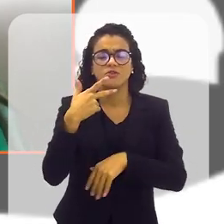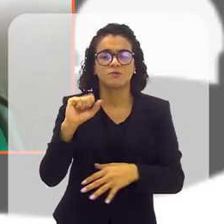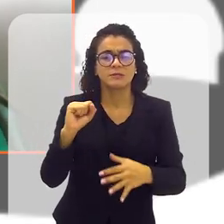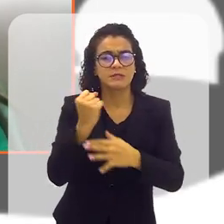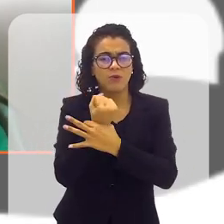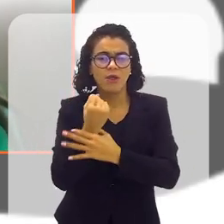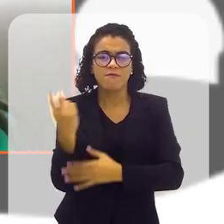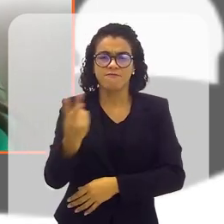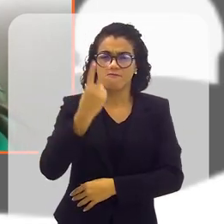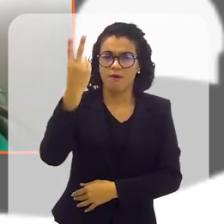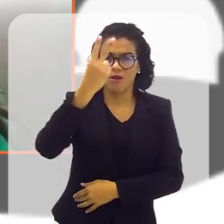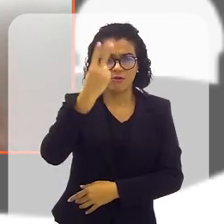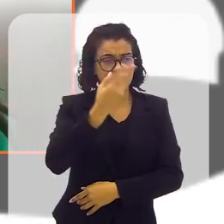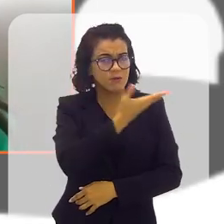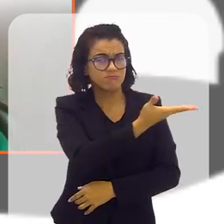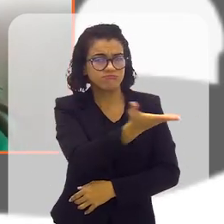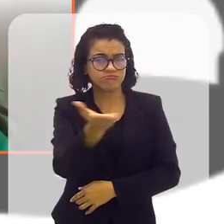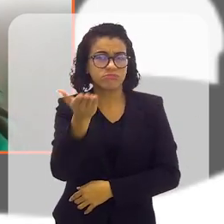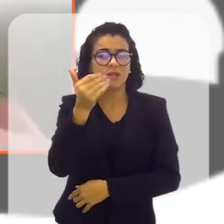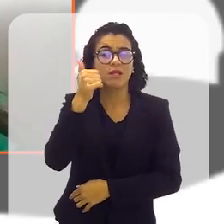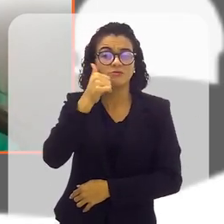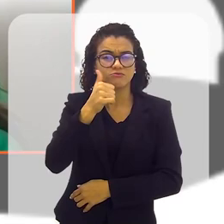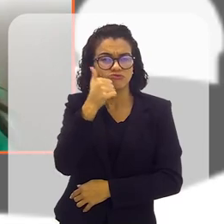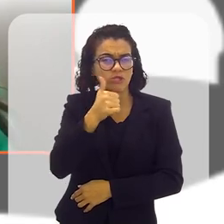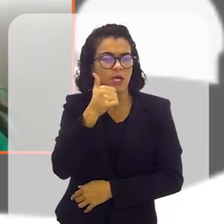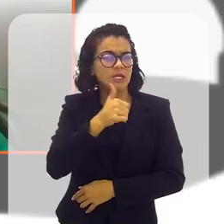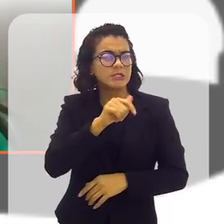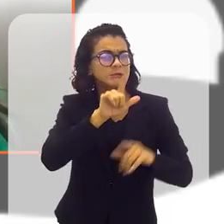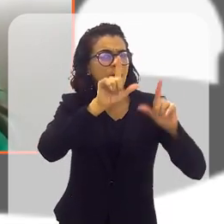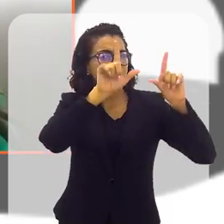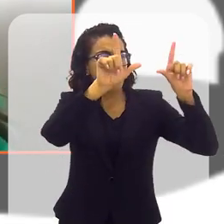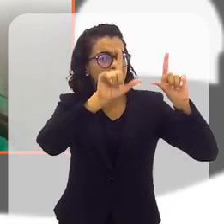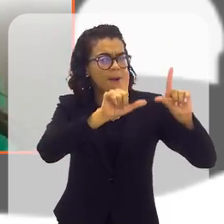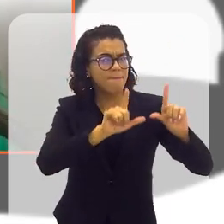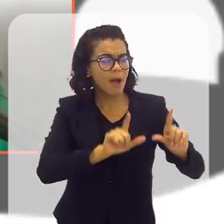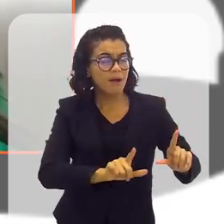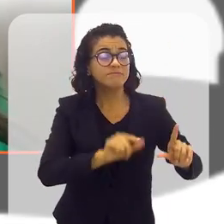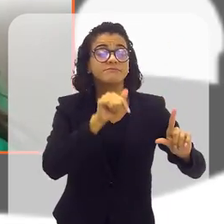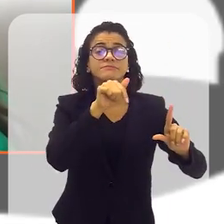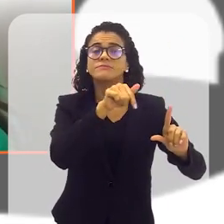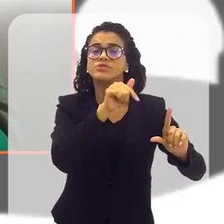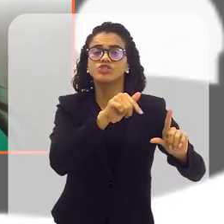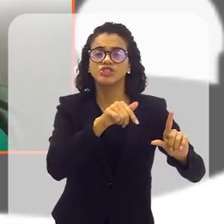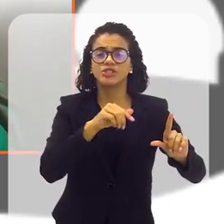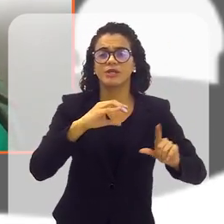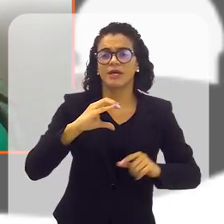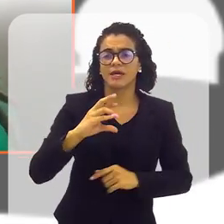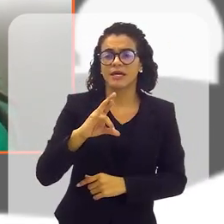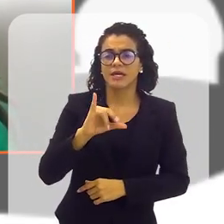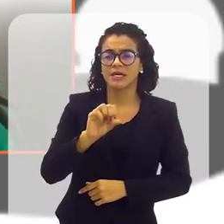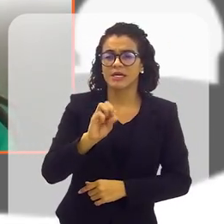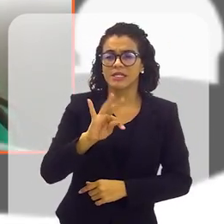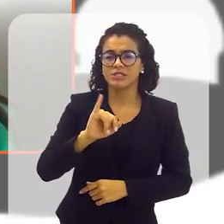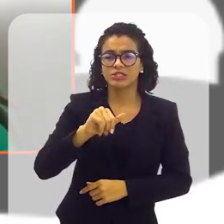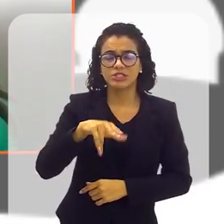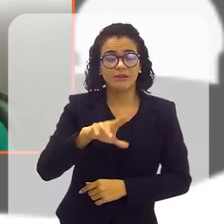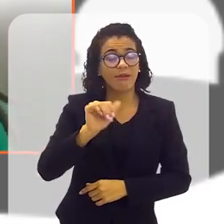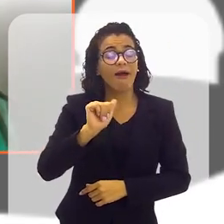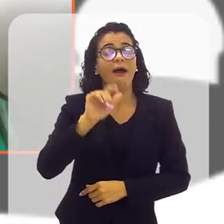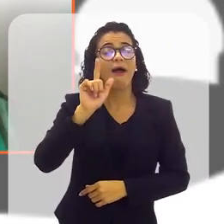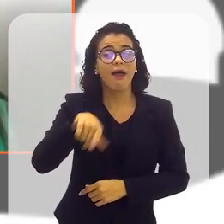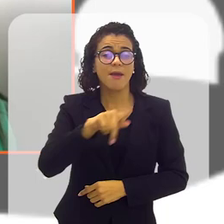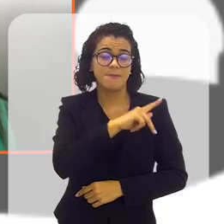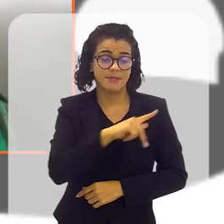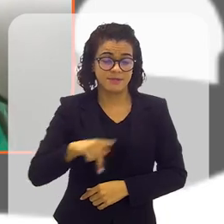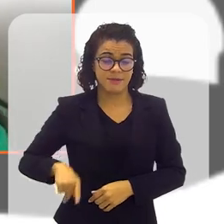valorização da mulher, onde nós tivemos um painel com vários profissionais, dentre eles a Cristina Carvalho Pinto, que é presidente do